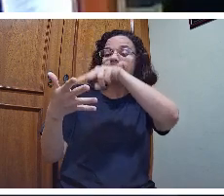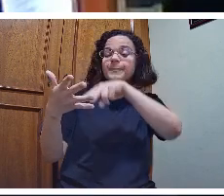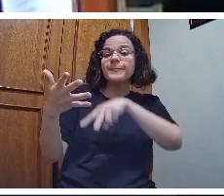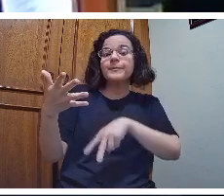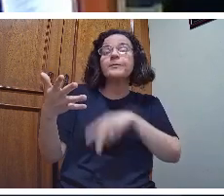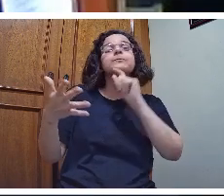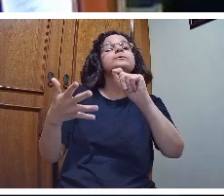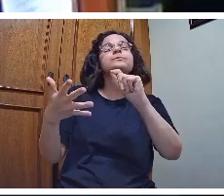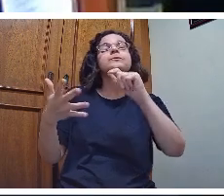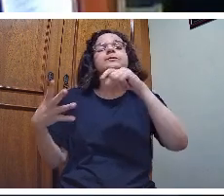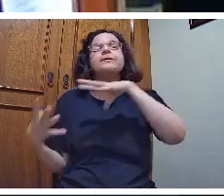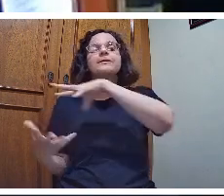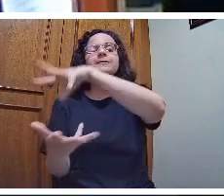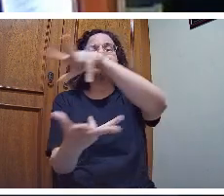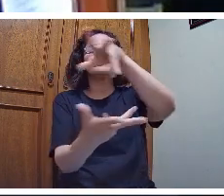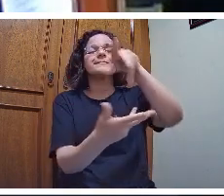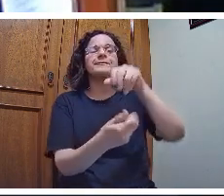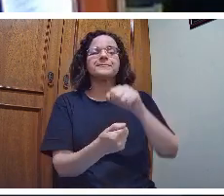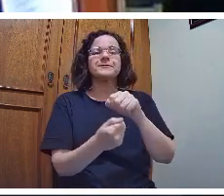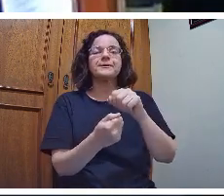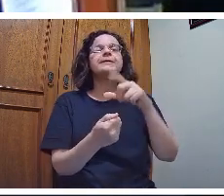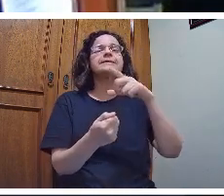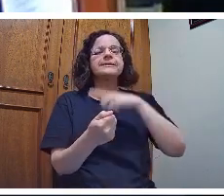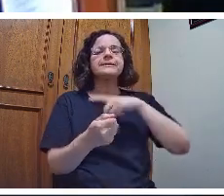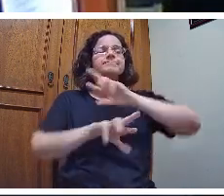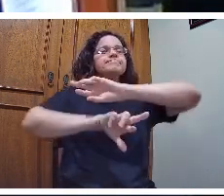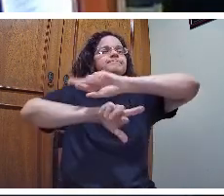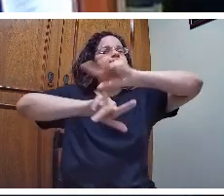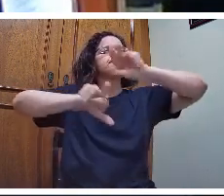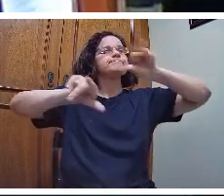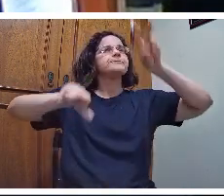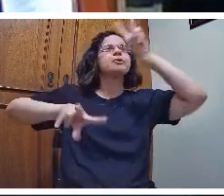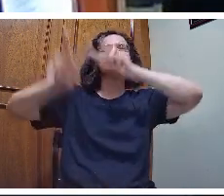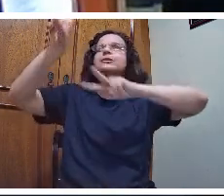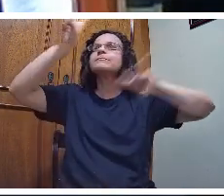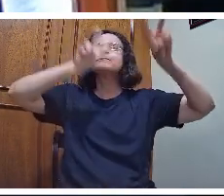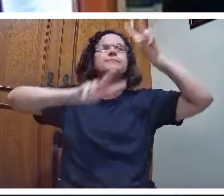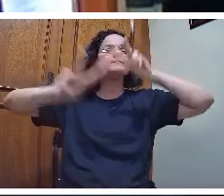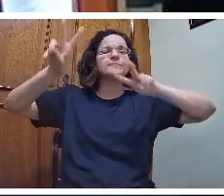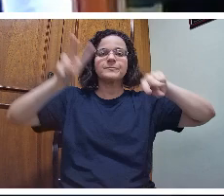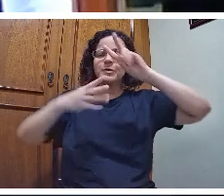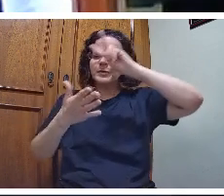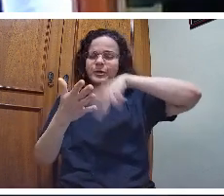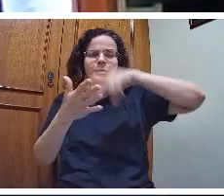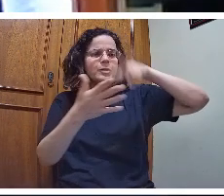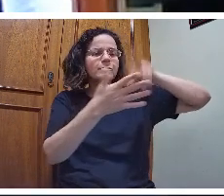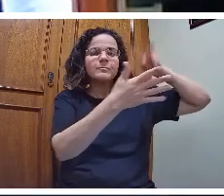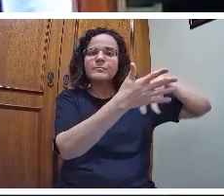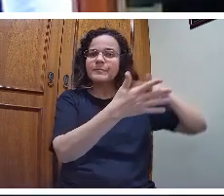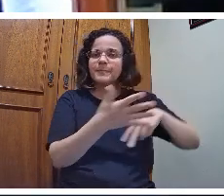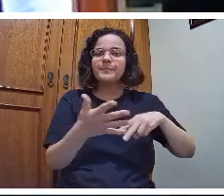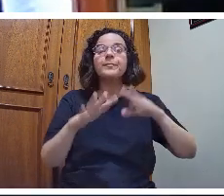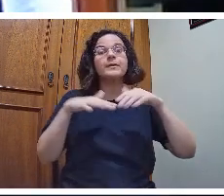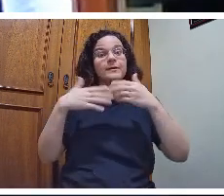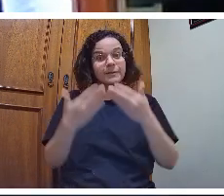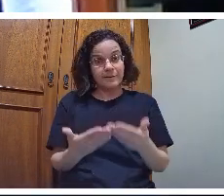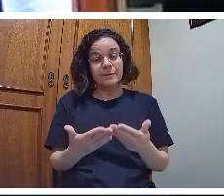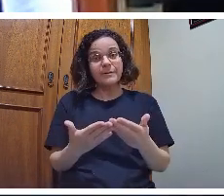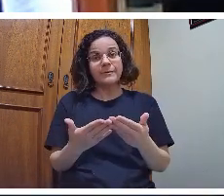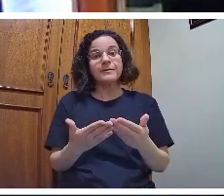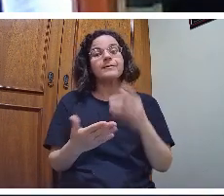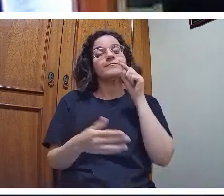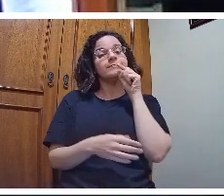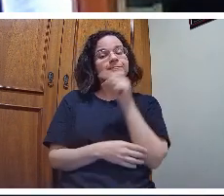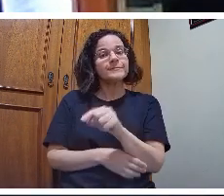de mundo. Há muitas leituras de mundo. Há muitas leituras de mundo. Esta é